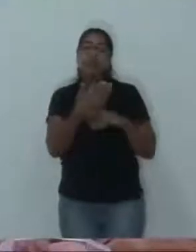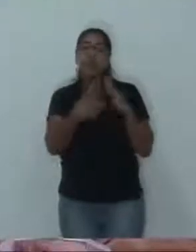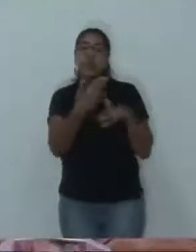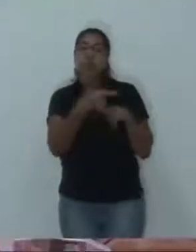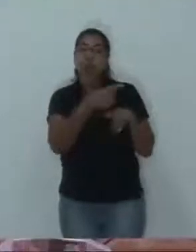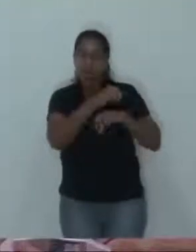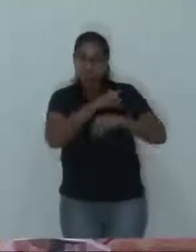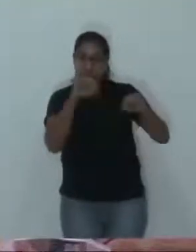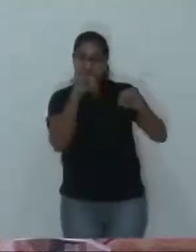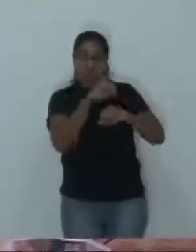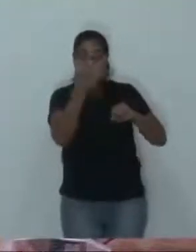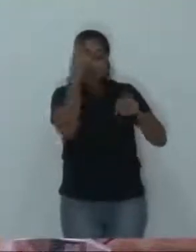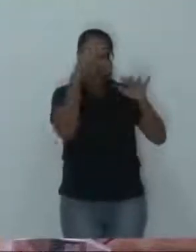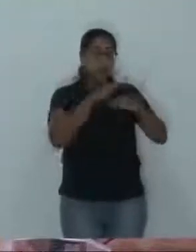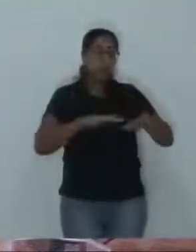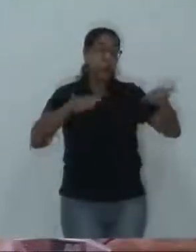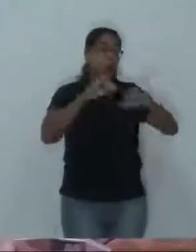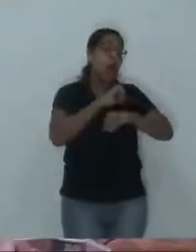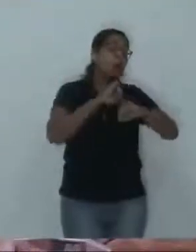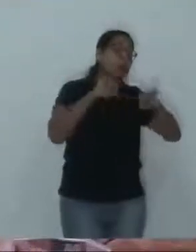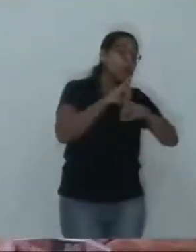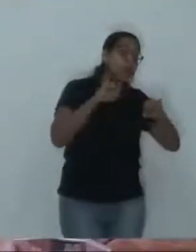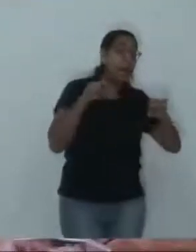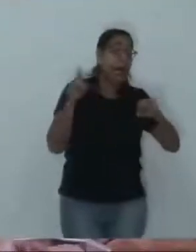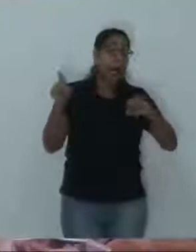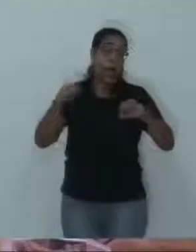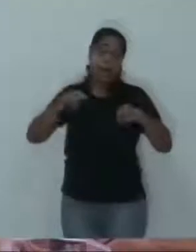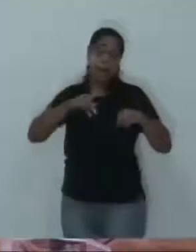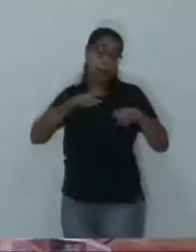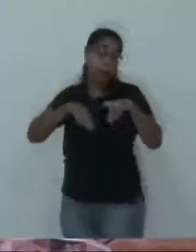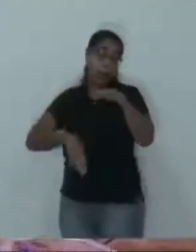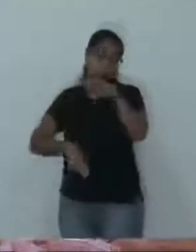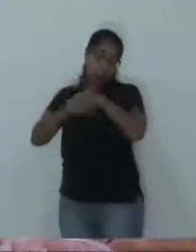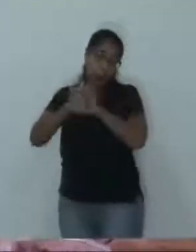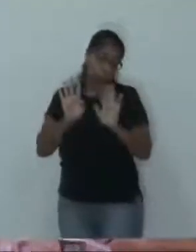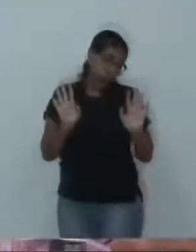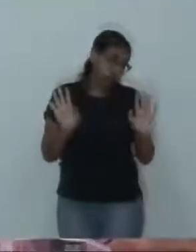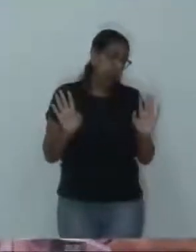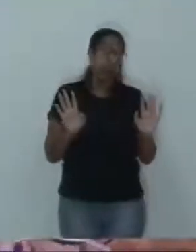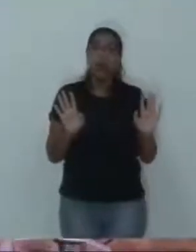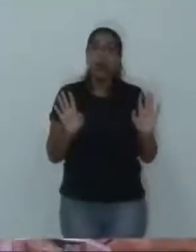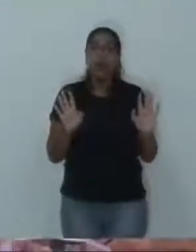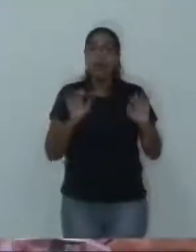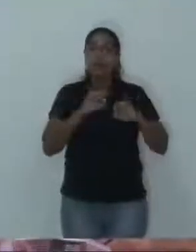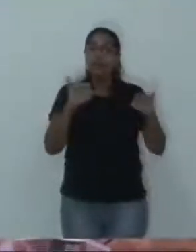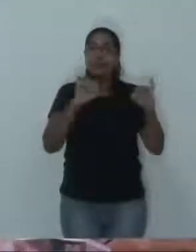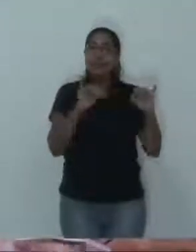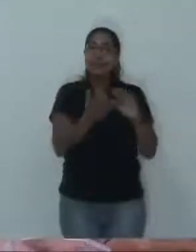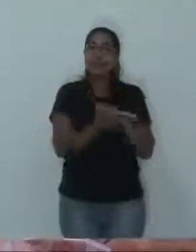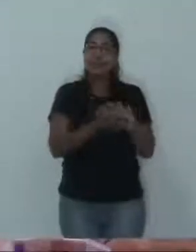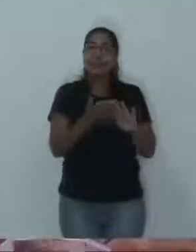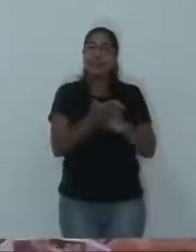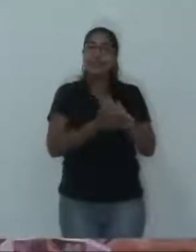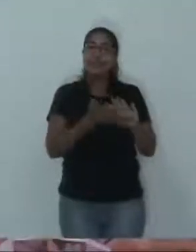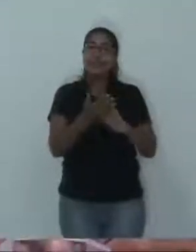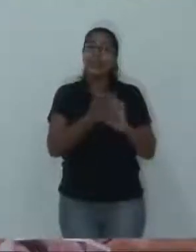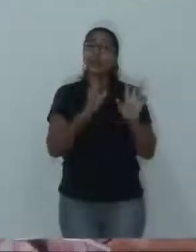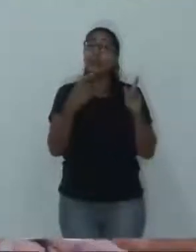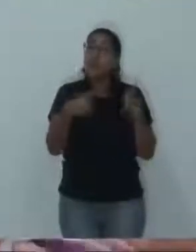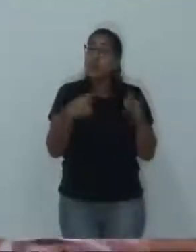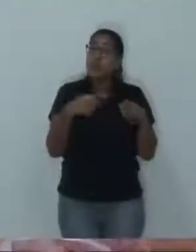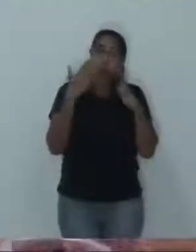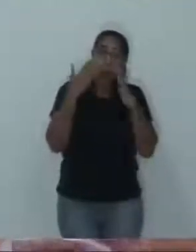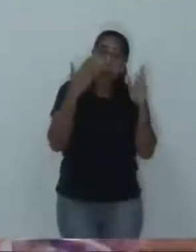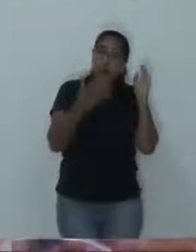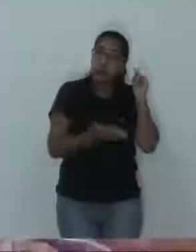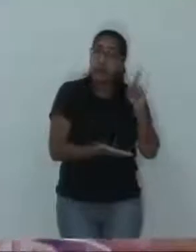público dele, porque ele joga uma coisa e depois não vai lá mostrar a verdade. A verdade dói, pode doer para todos, mas tem que mostrar a verdade. se